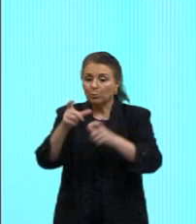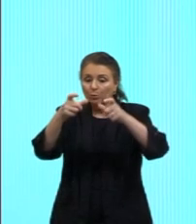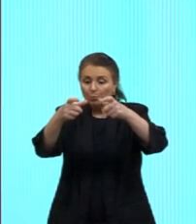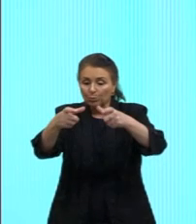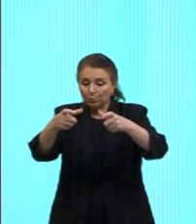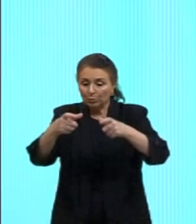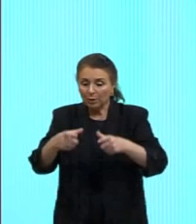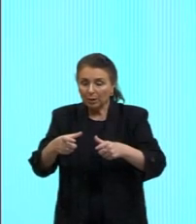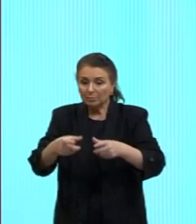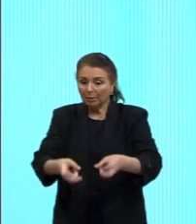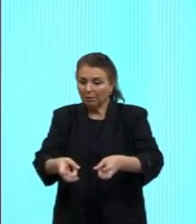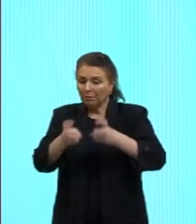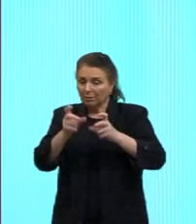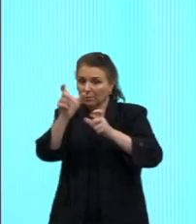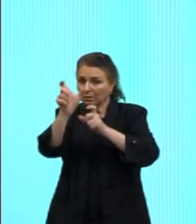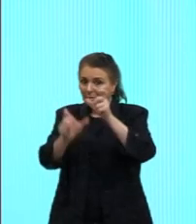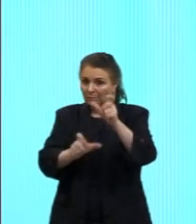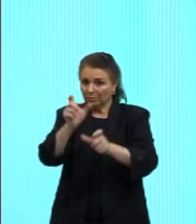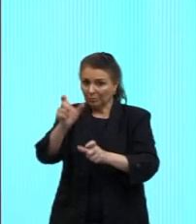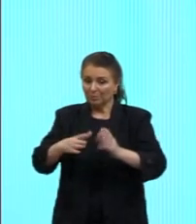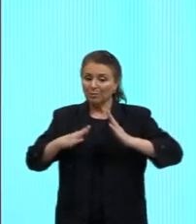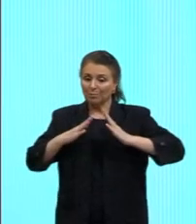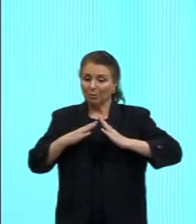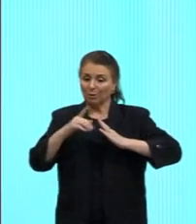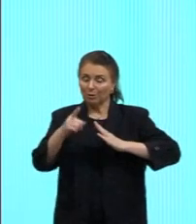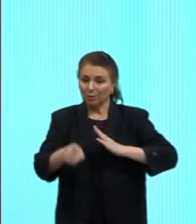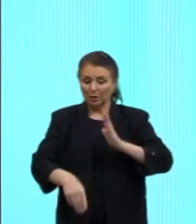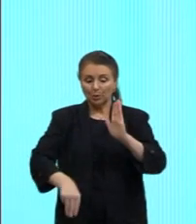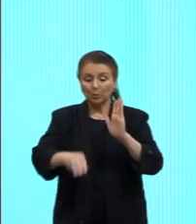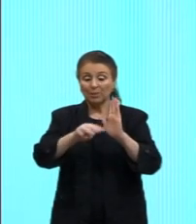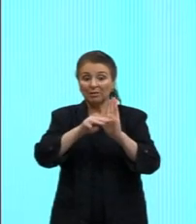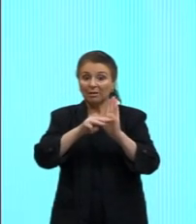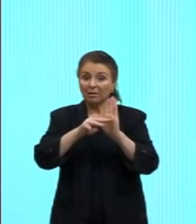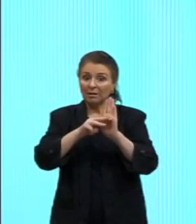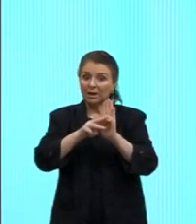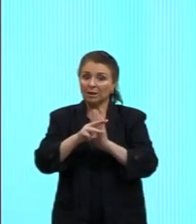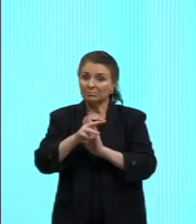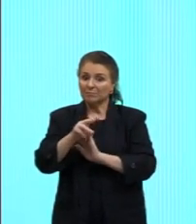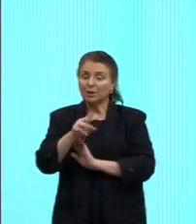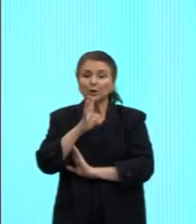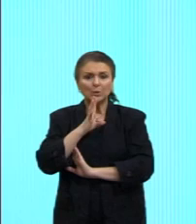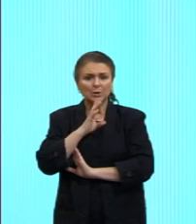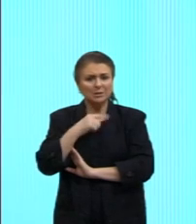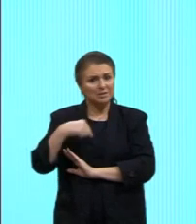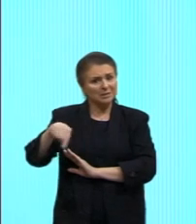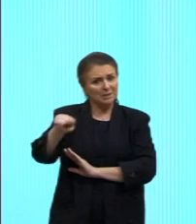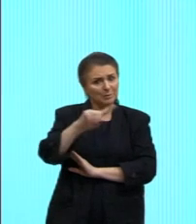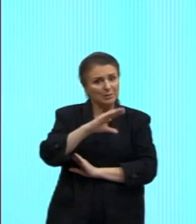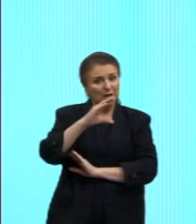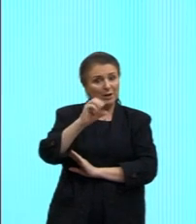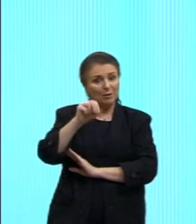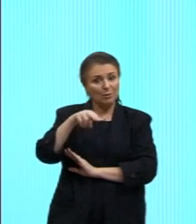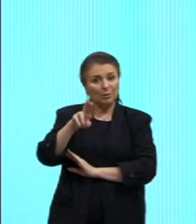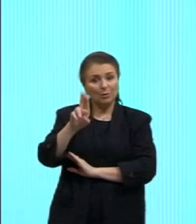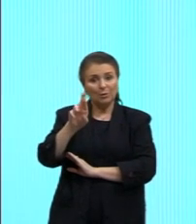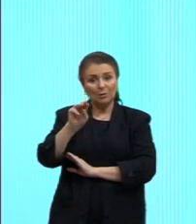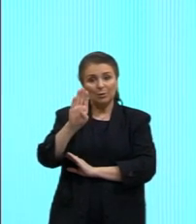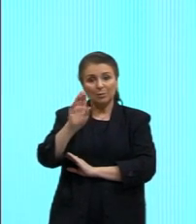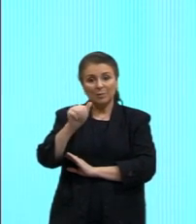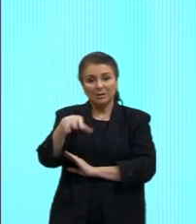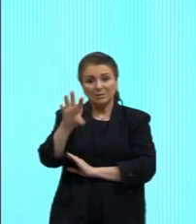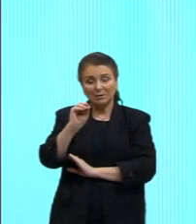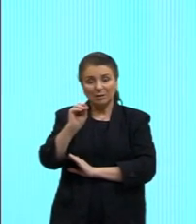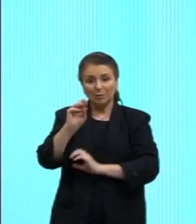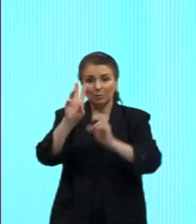para receber essas pessoas como moradia. E o estágio 13 é aquele que a gente conhece, que é a conurbação urbana. E aí a densidade